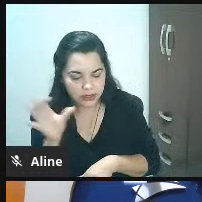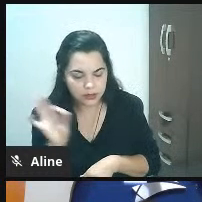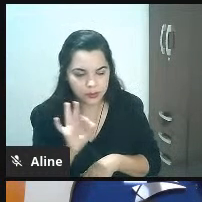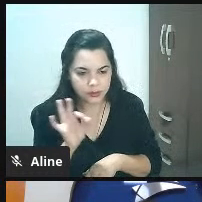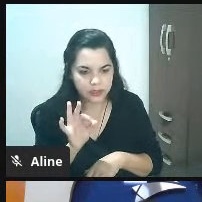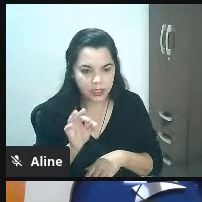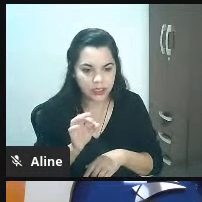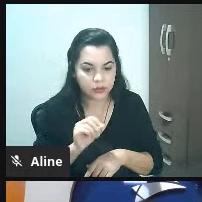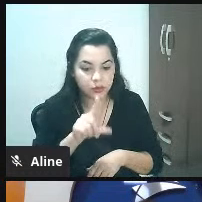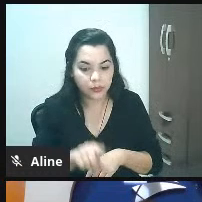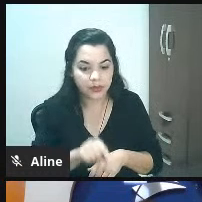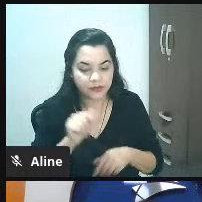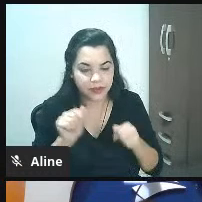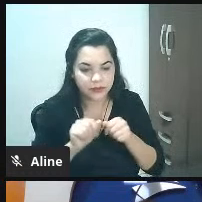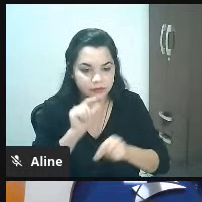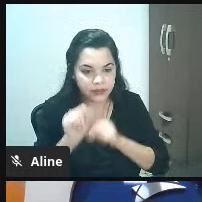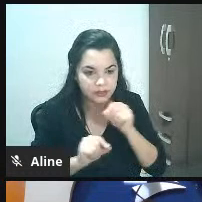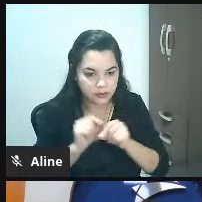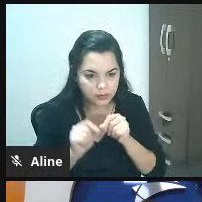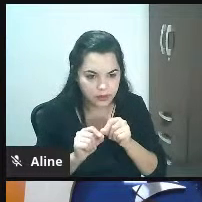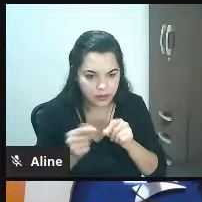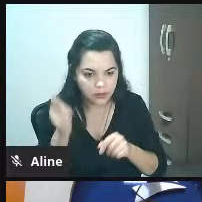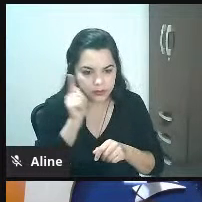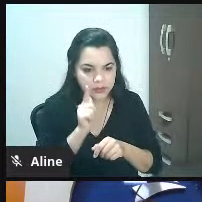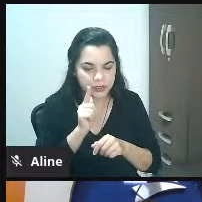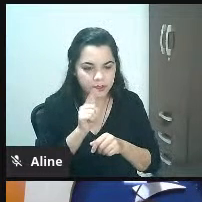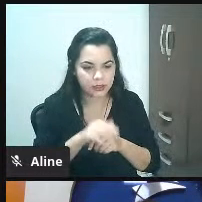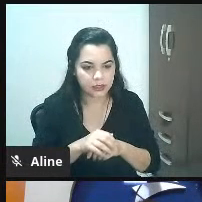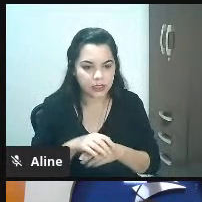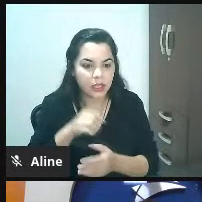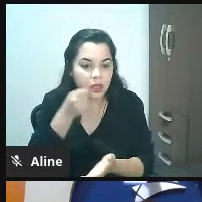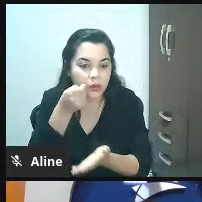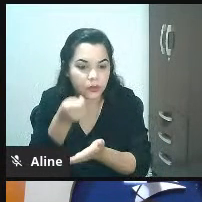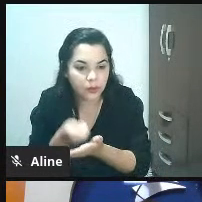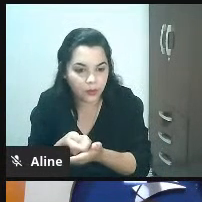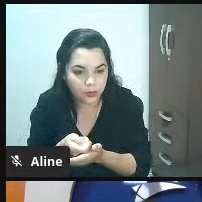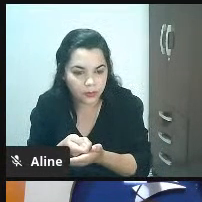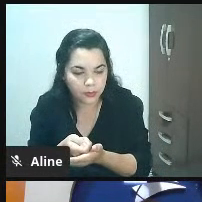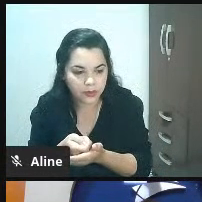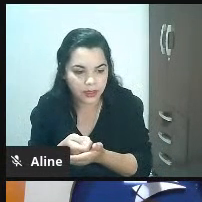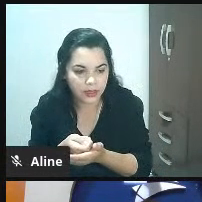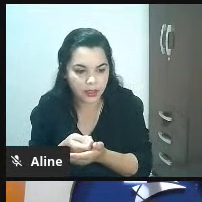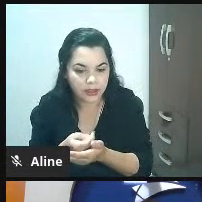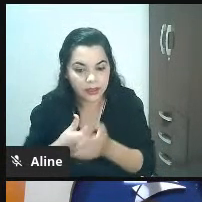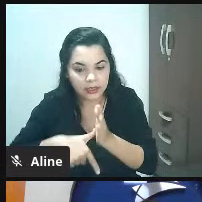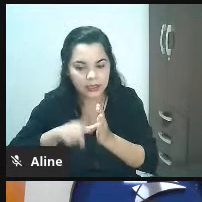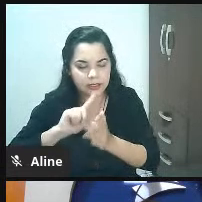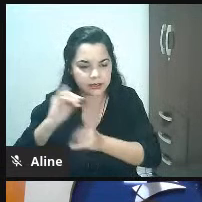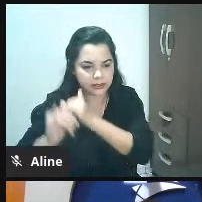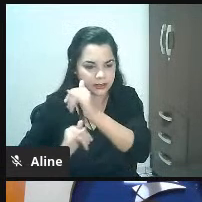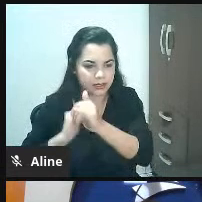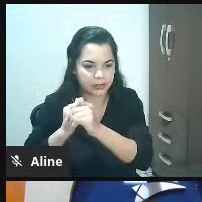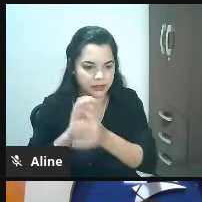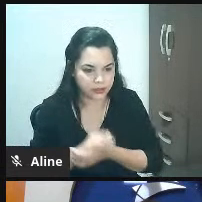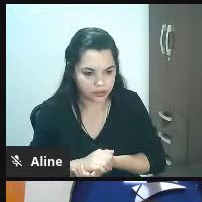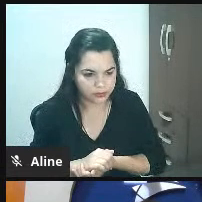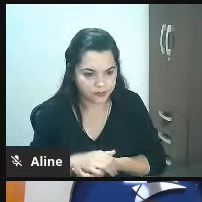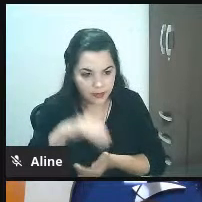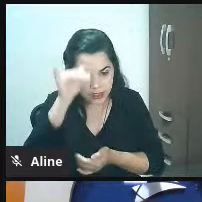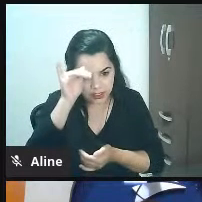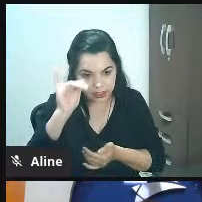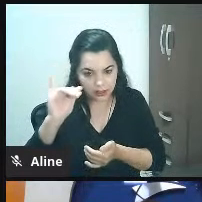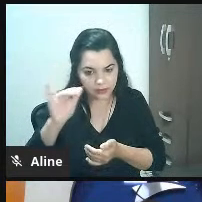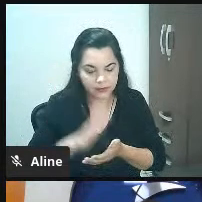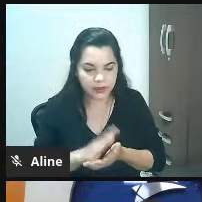diminuir o contato com o cliente físico com o cliente para ele poder escolher o produto e se a gente evitasse a